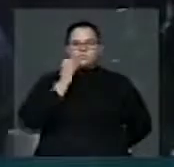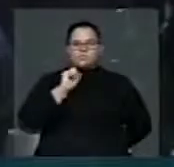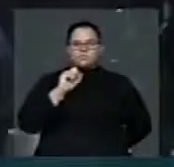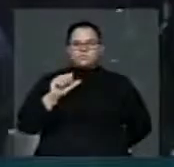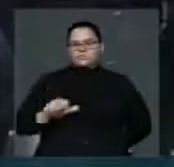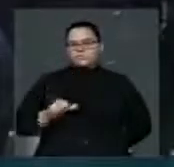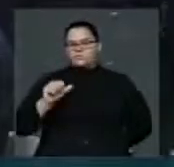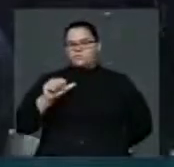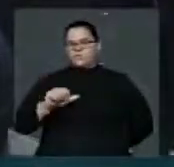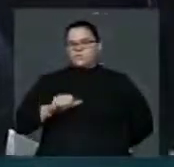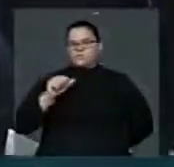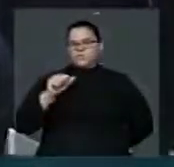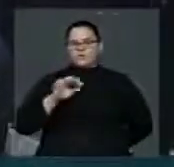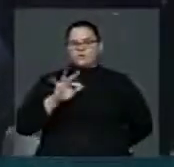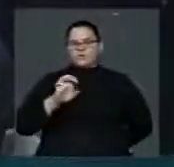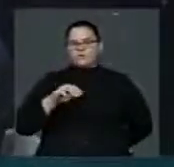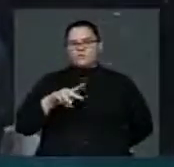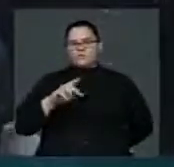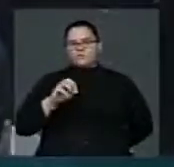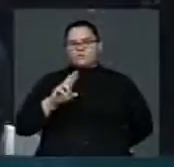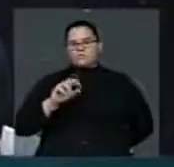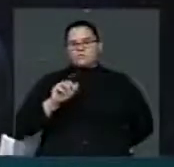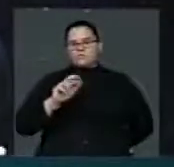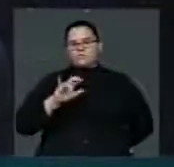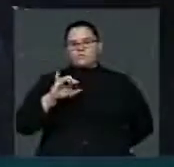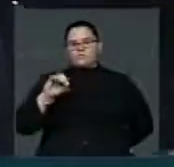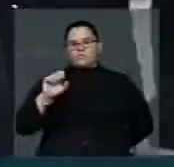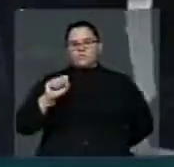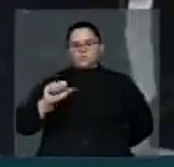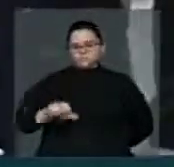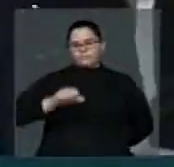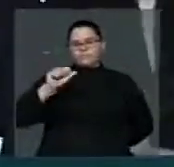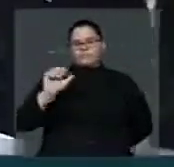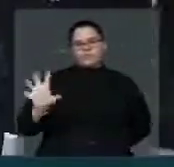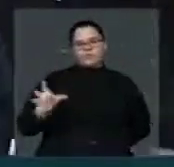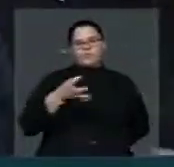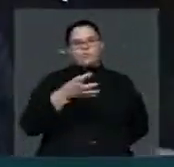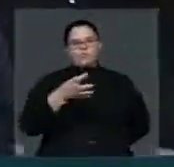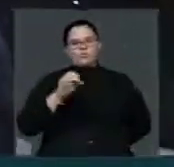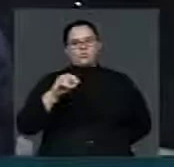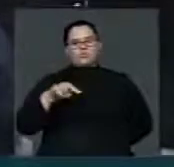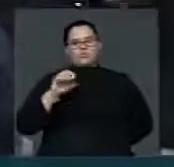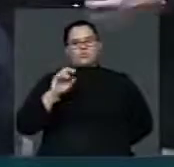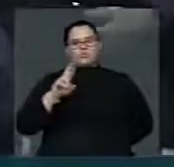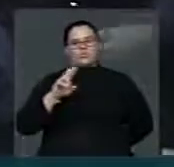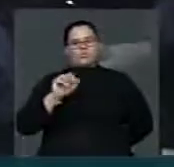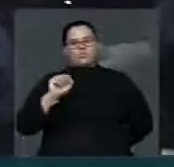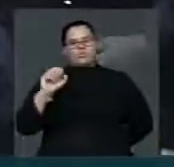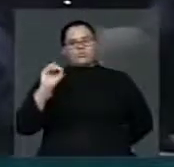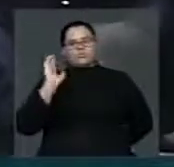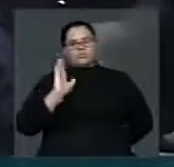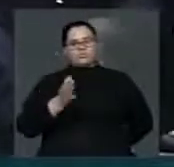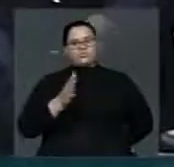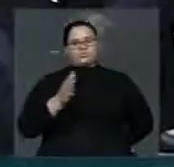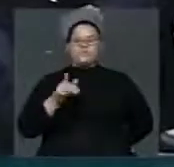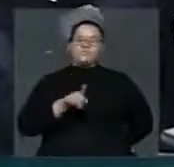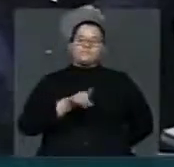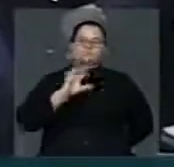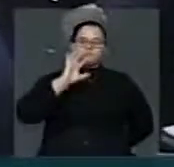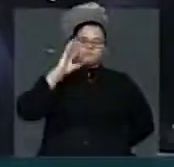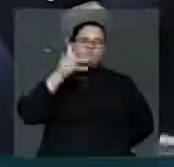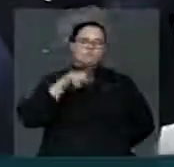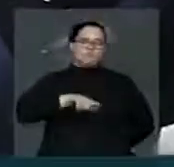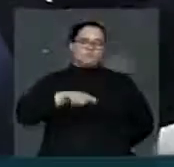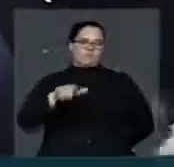os temporários, como no caso do FNDE, em concursos públicos e resolver o problema do trabalho que é feito na Amazônia.